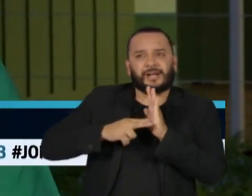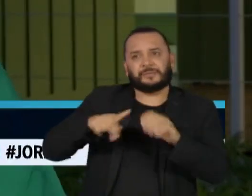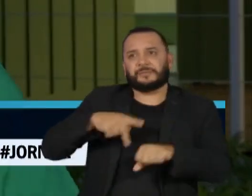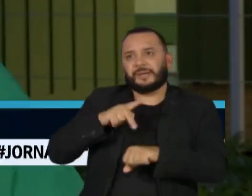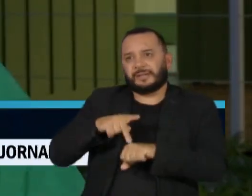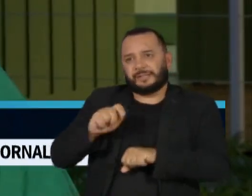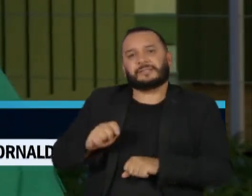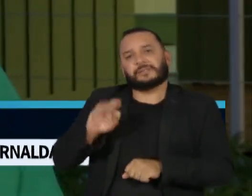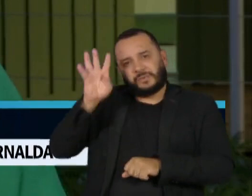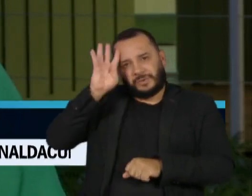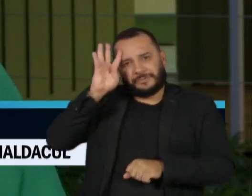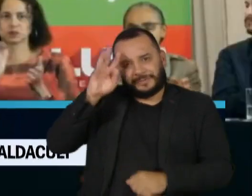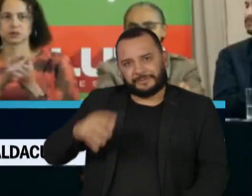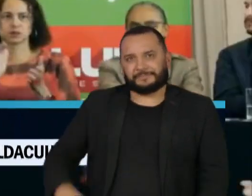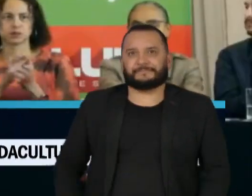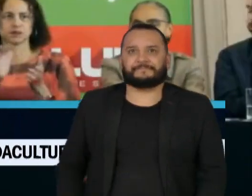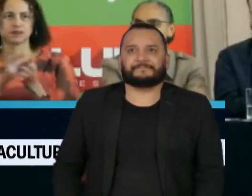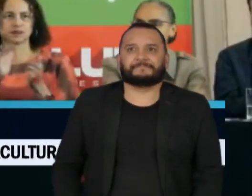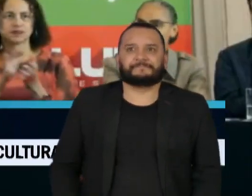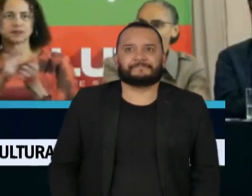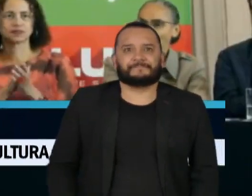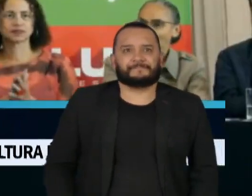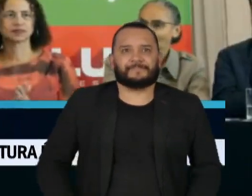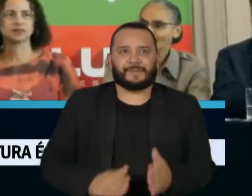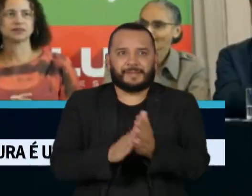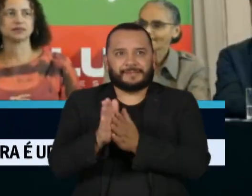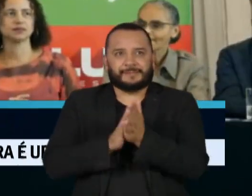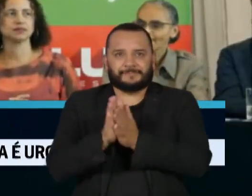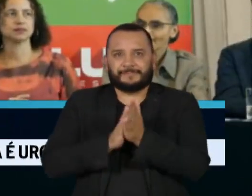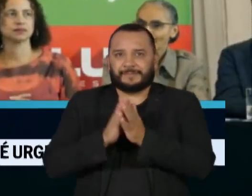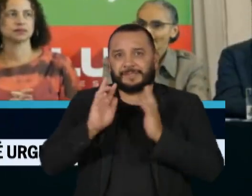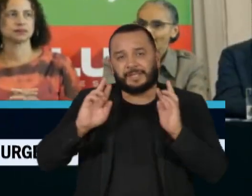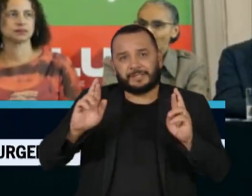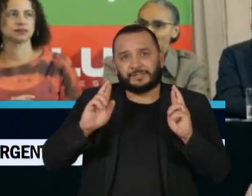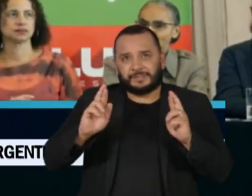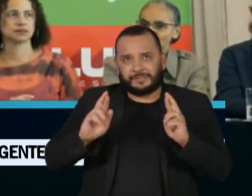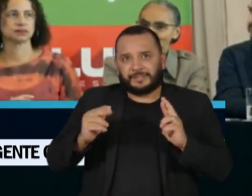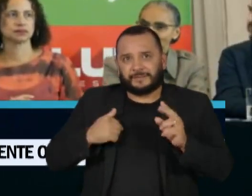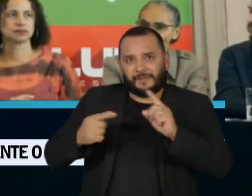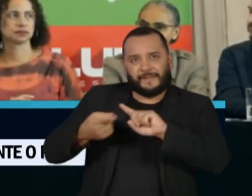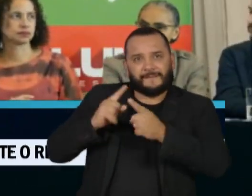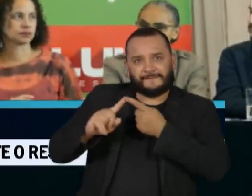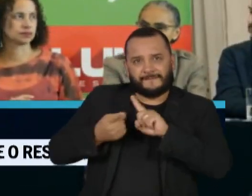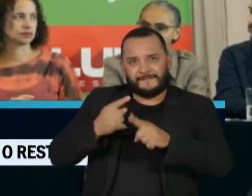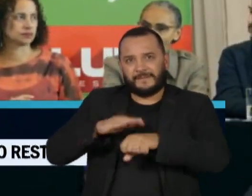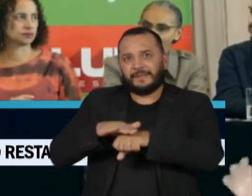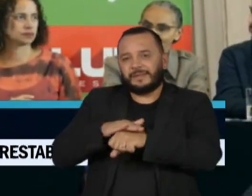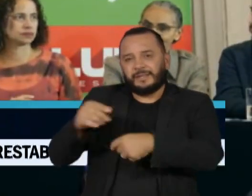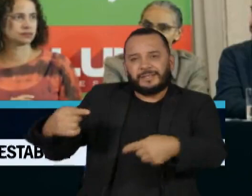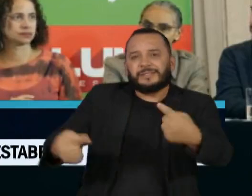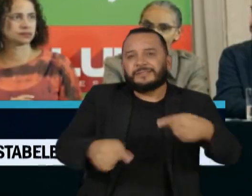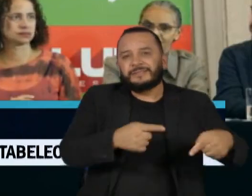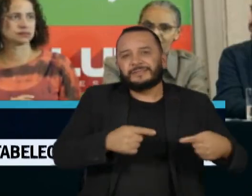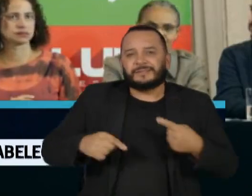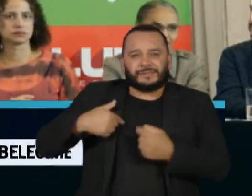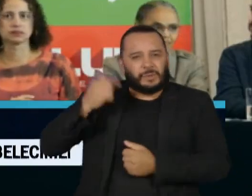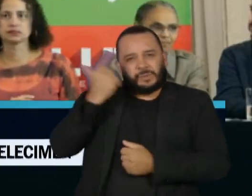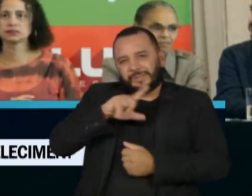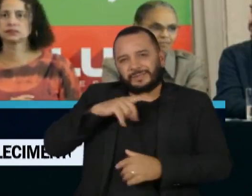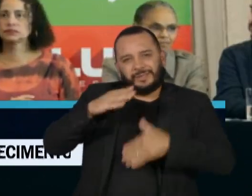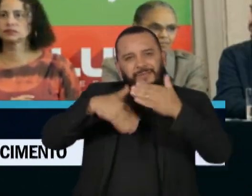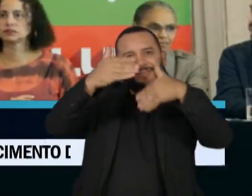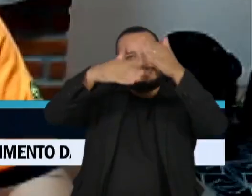país nesta quarta-feira. A expectativa é que na mesa de negociação haja espaço para avançar